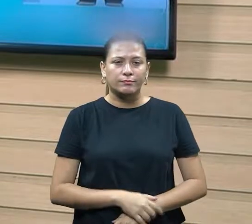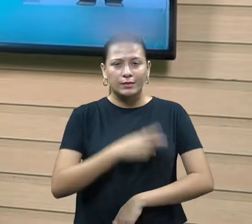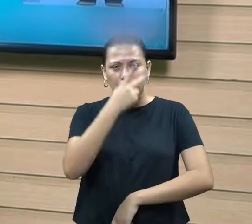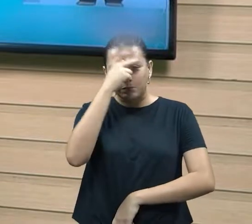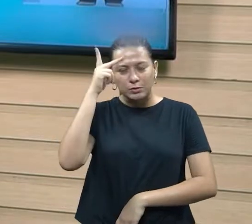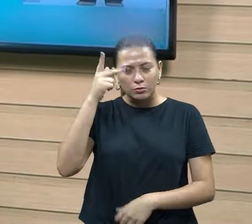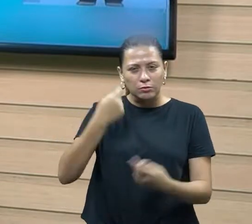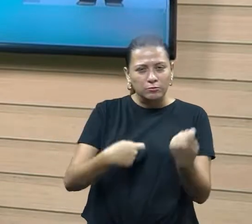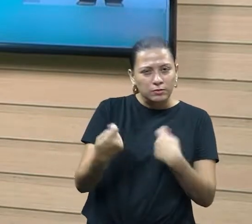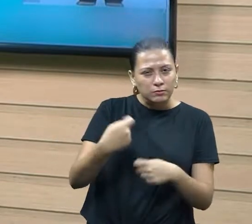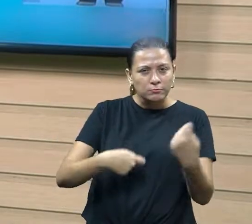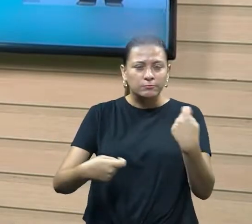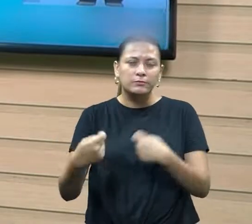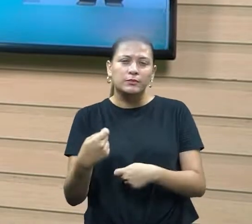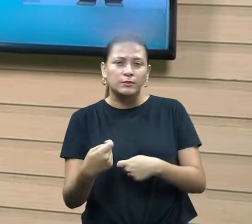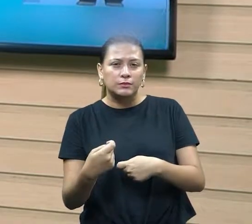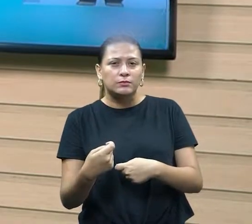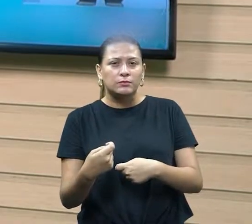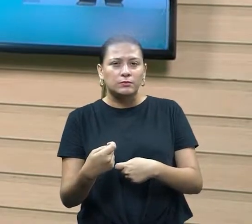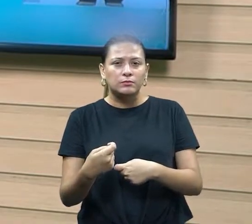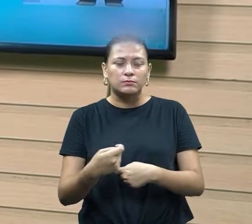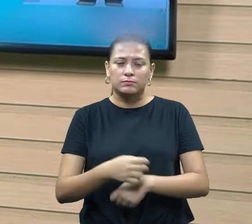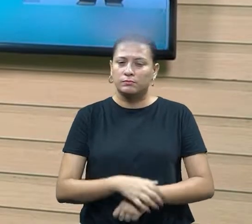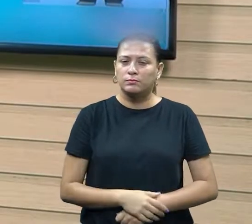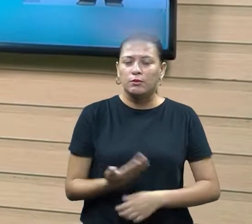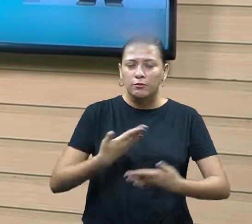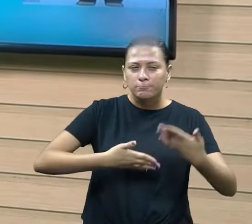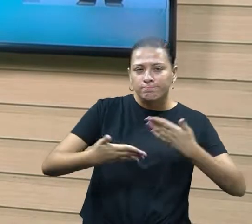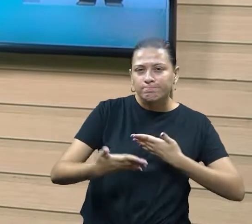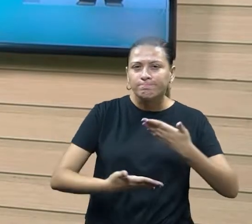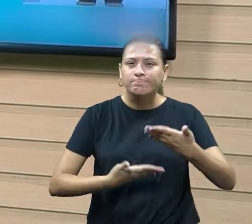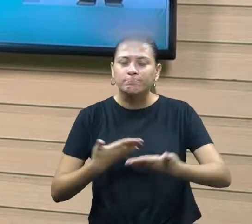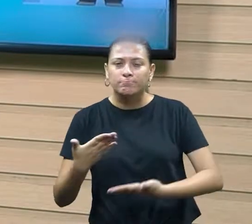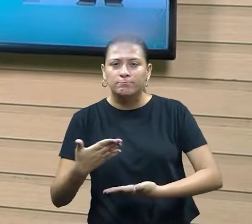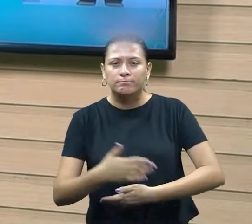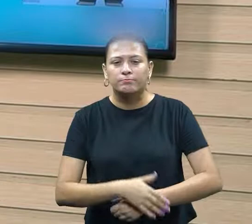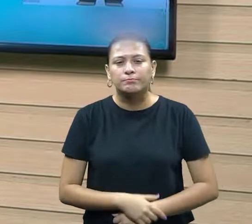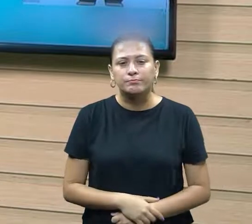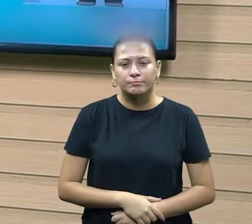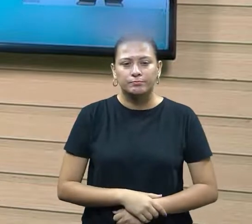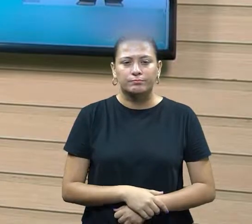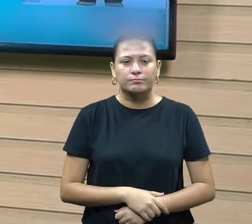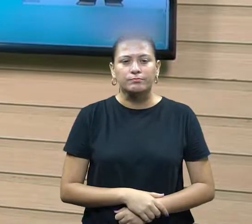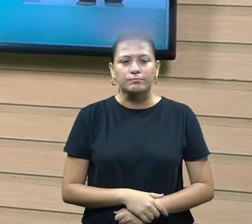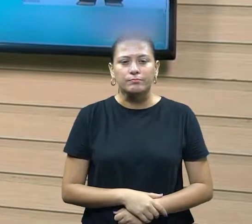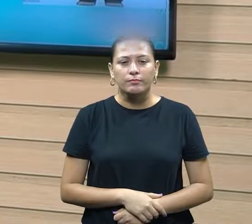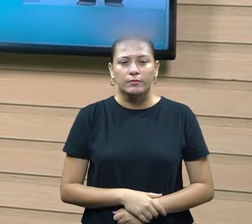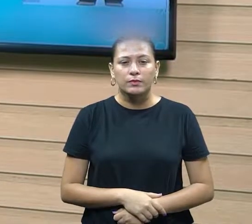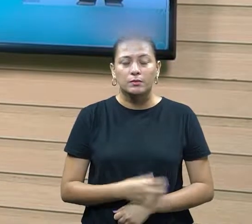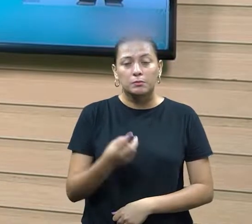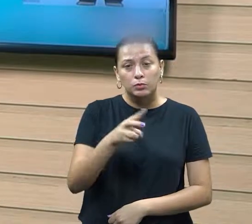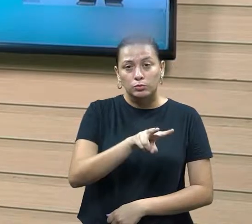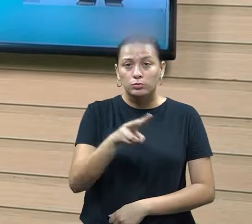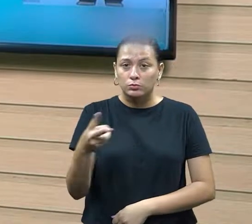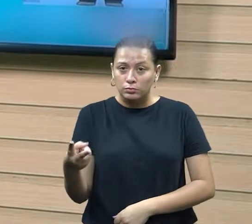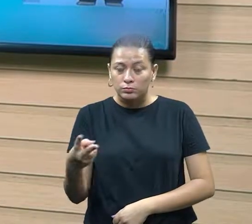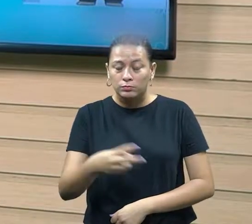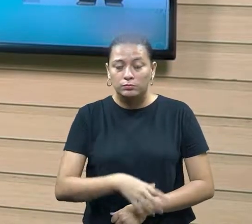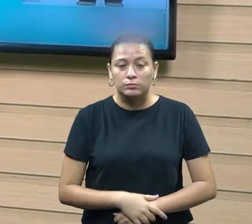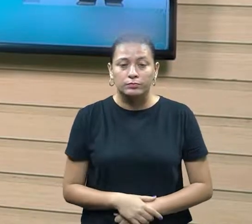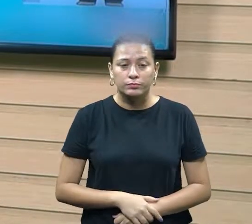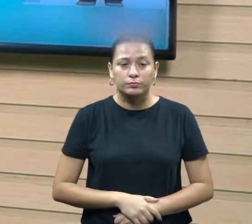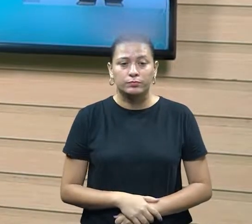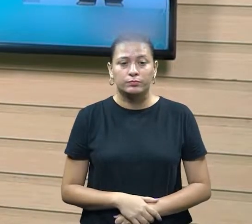justamente vai estar transitando nesse espaço. E é justamente para que possa ter um, nesse processo, para que ambas as partes